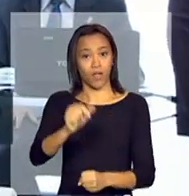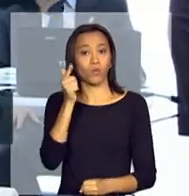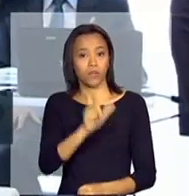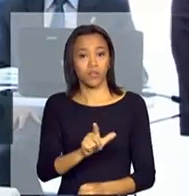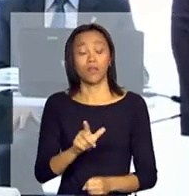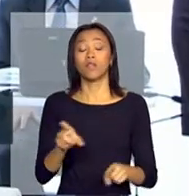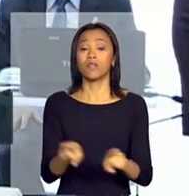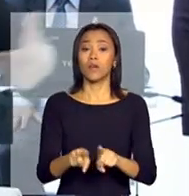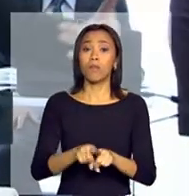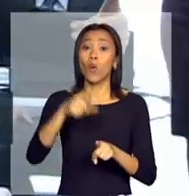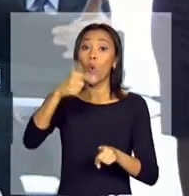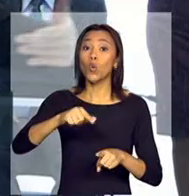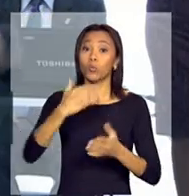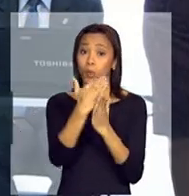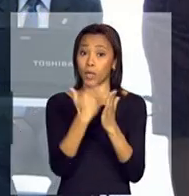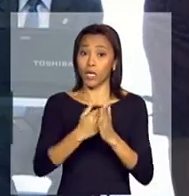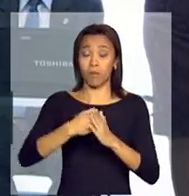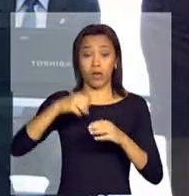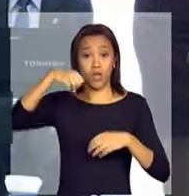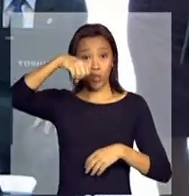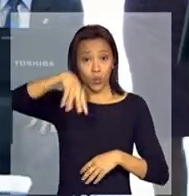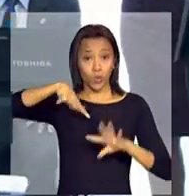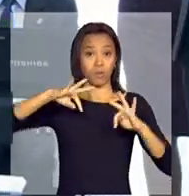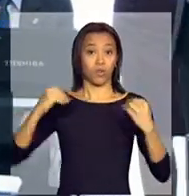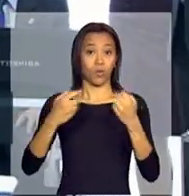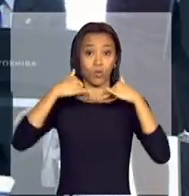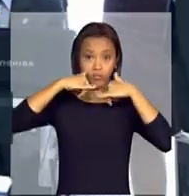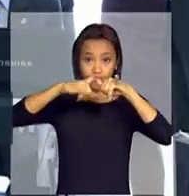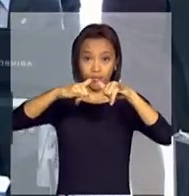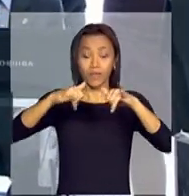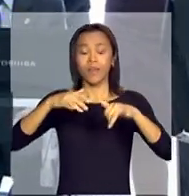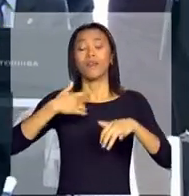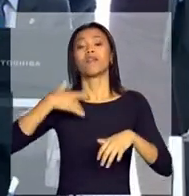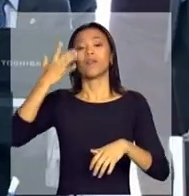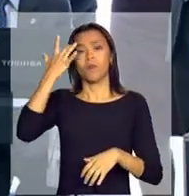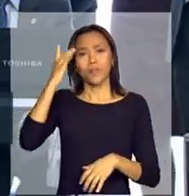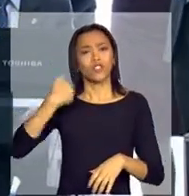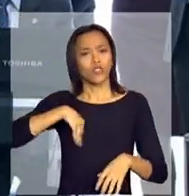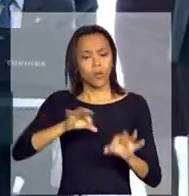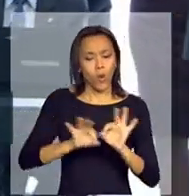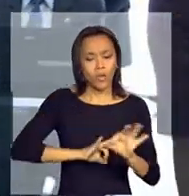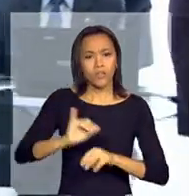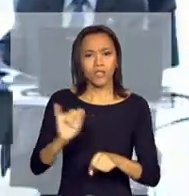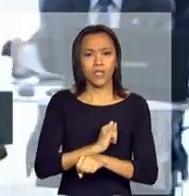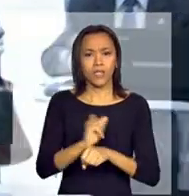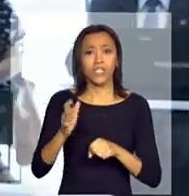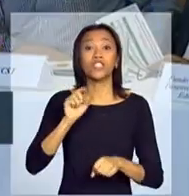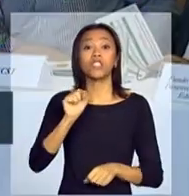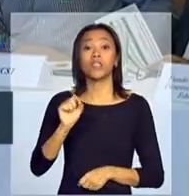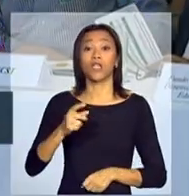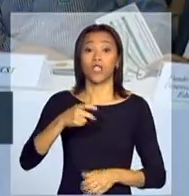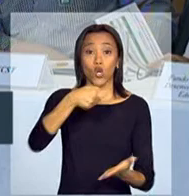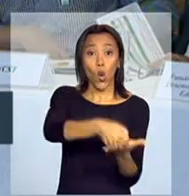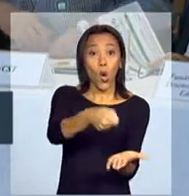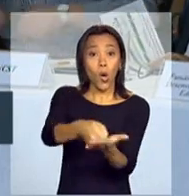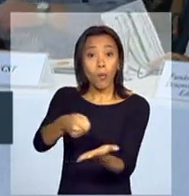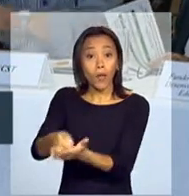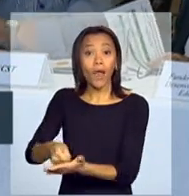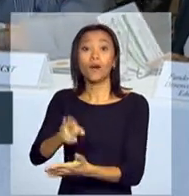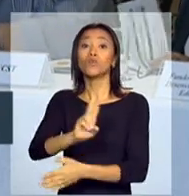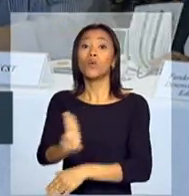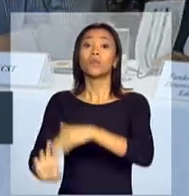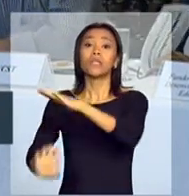junto, também, o Luz para Todos, que eu já tinha comentado, nós montamos uma estratégia que eu acho que vai ser muito eficiente, que é essa de cobrar nome por nome da